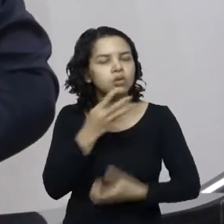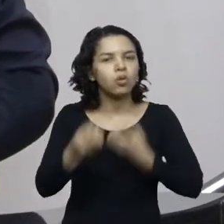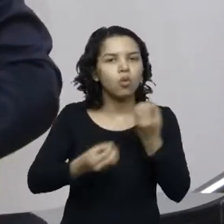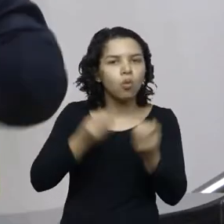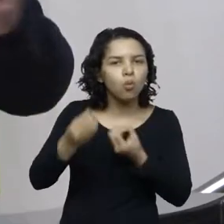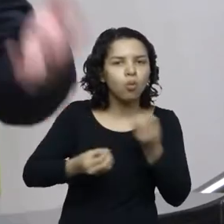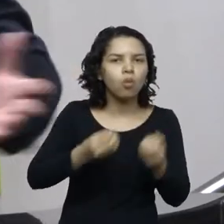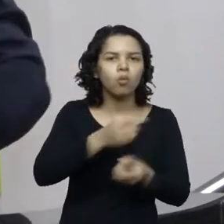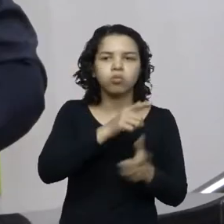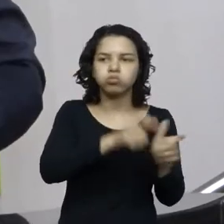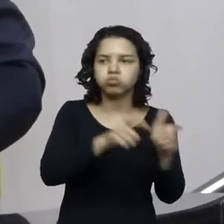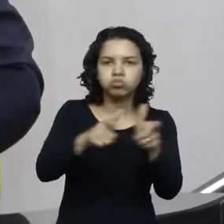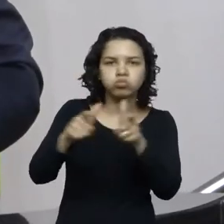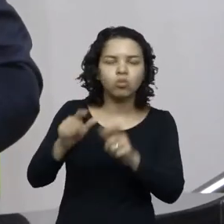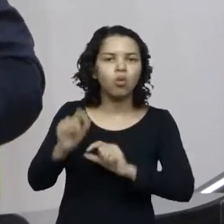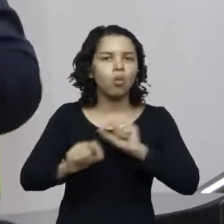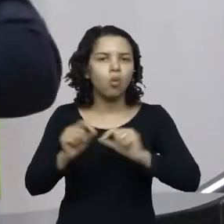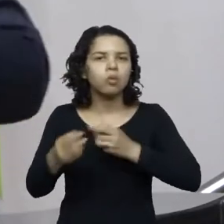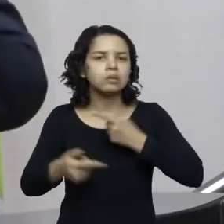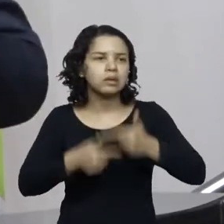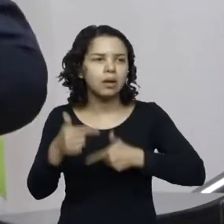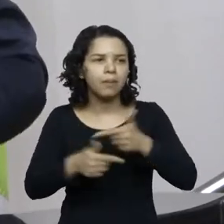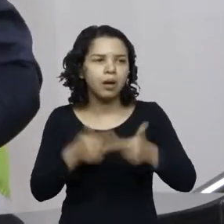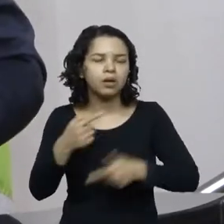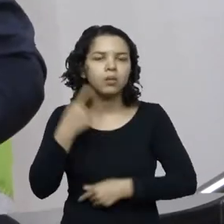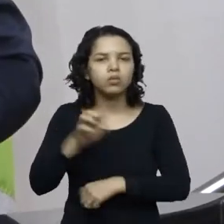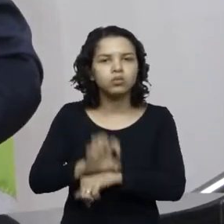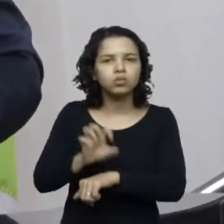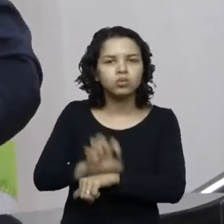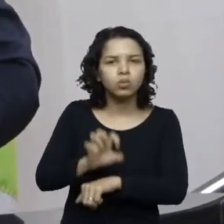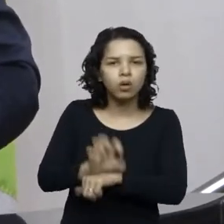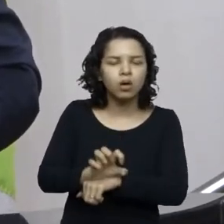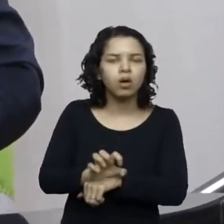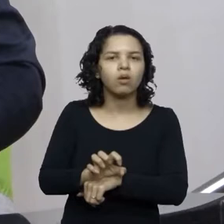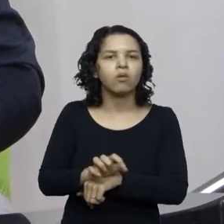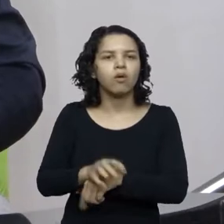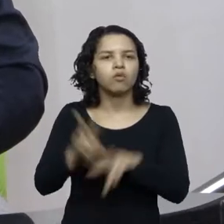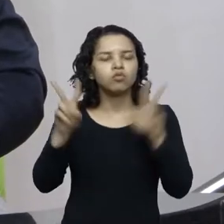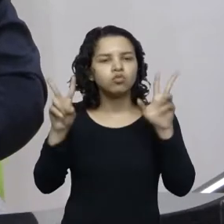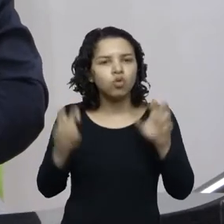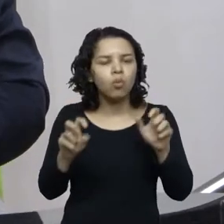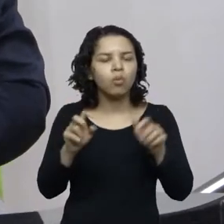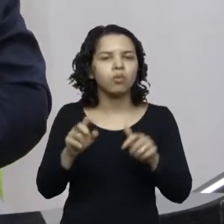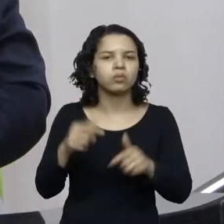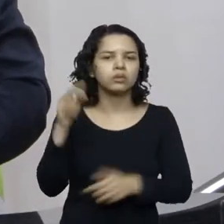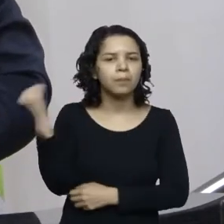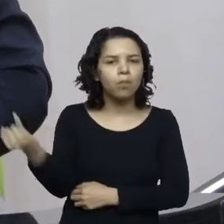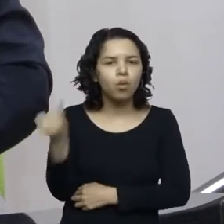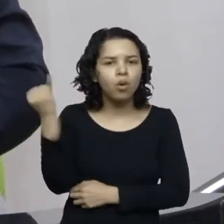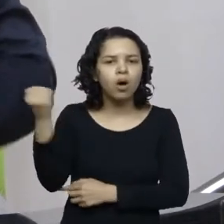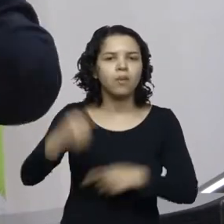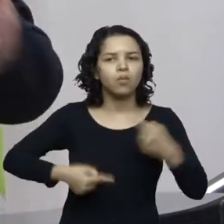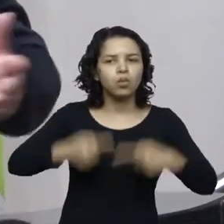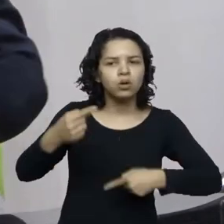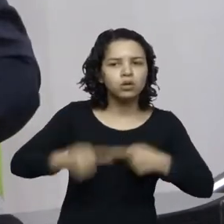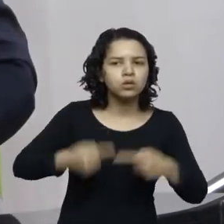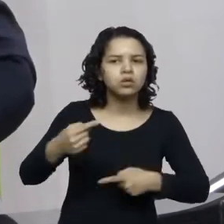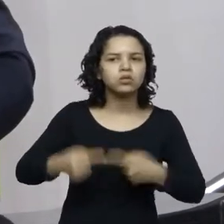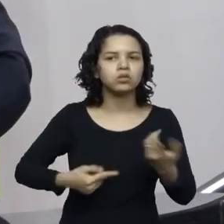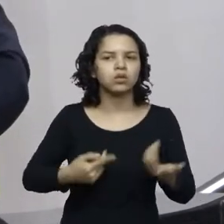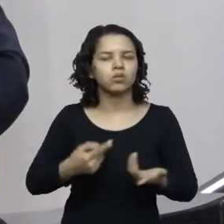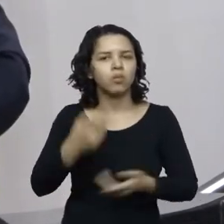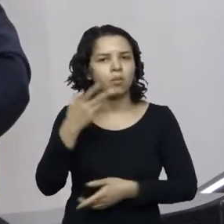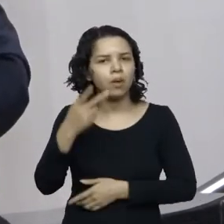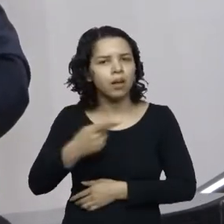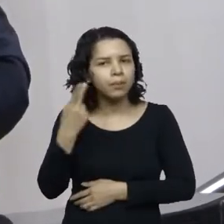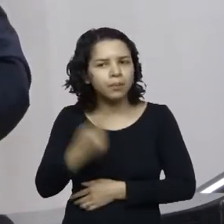e o que é o trabalho dos deputados estaduais. A gente teve a oportunidade de falar um pouco sobre a importância da política, do parlamento, o papel dos deputados